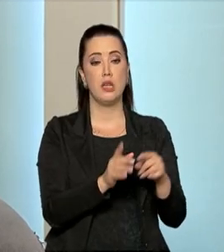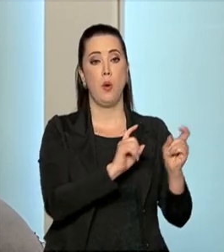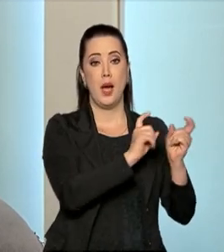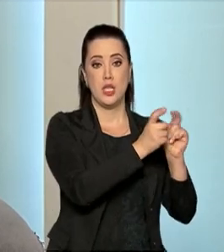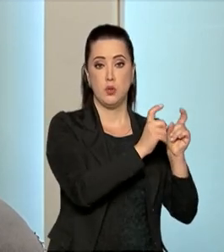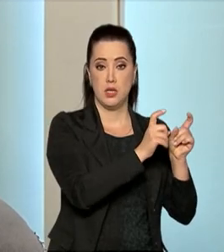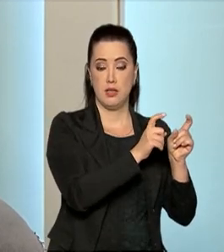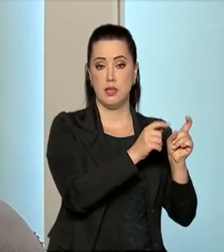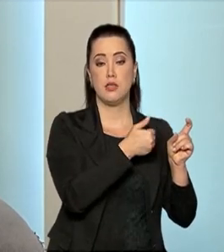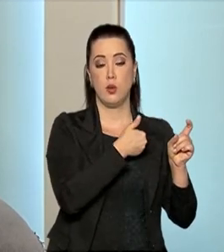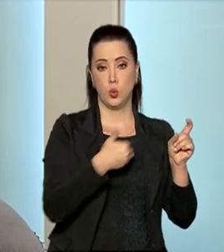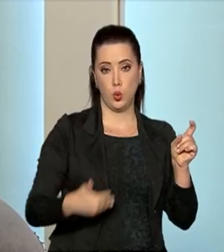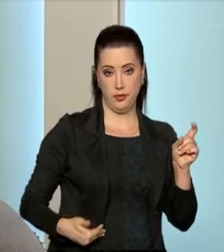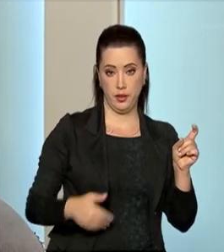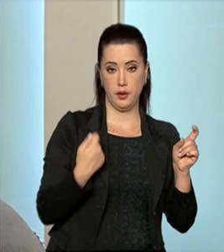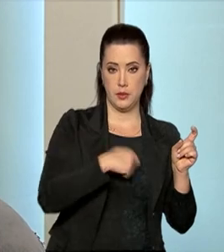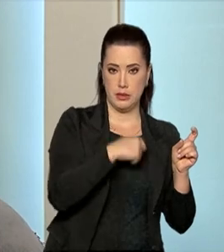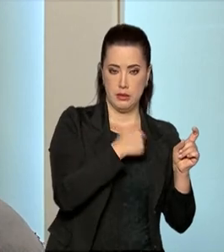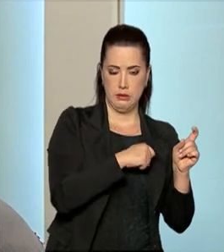questões de demarcação.